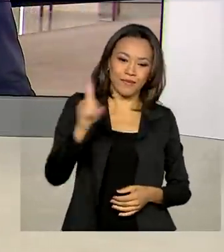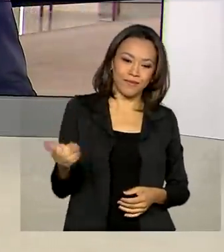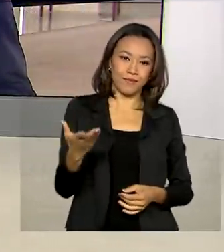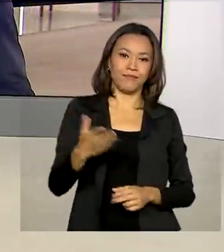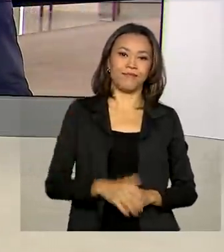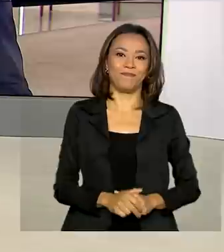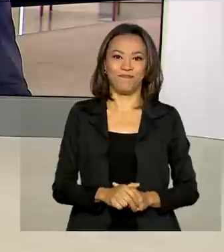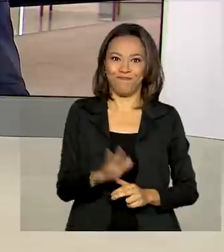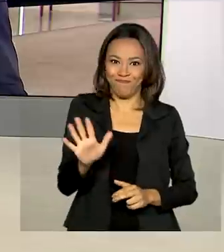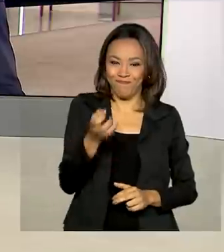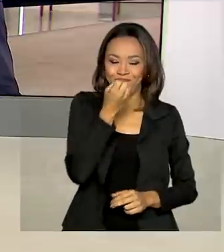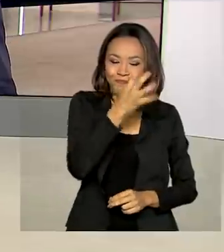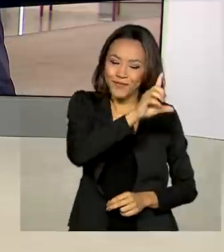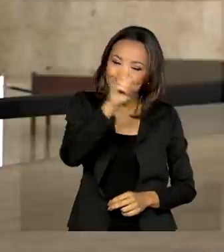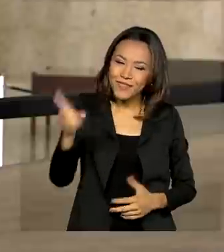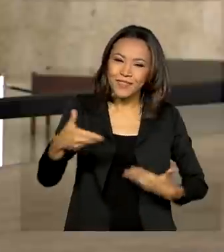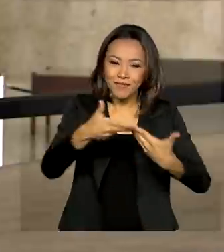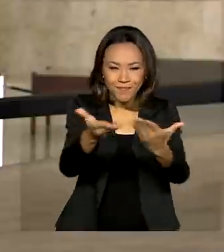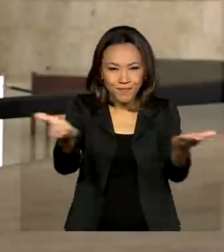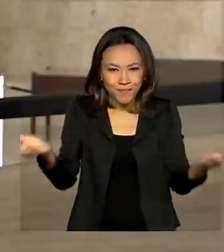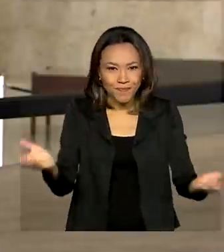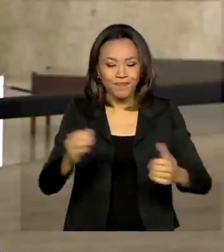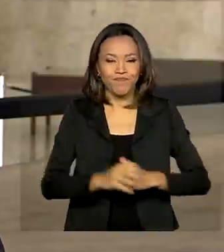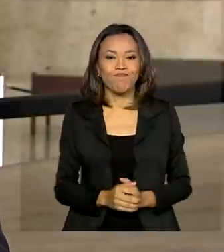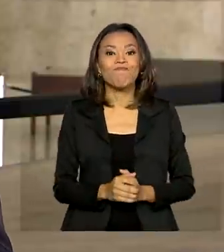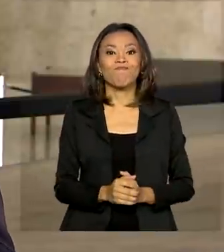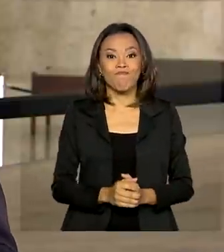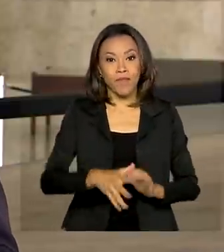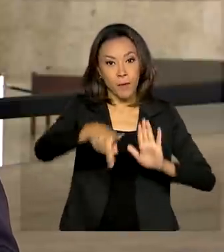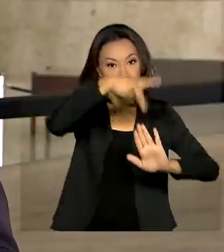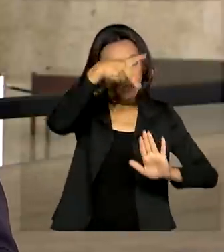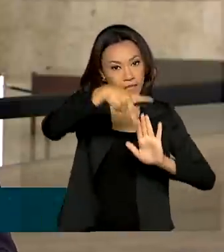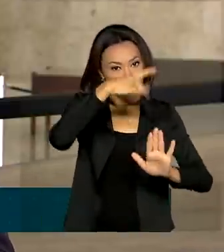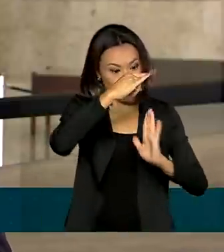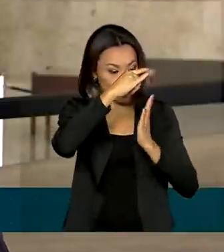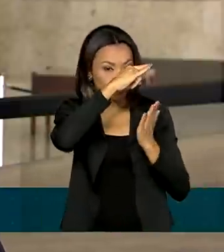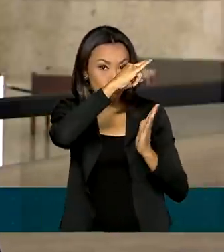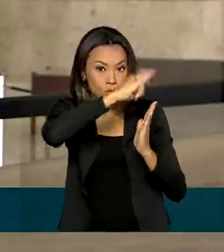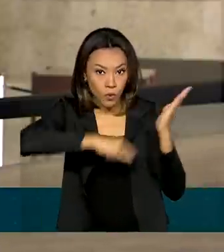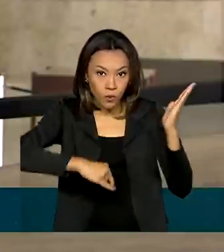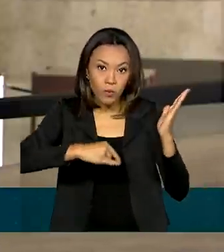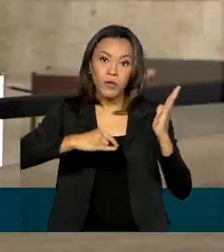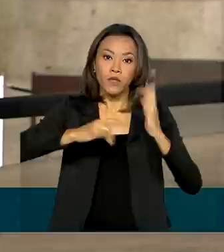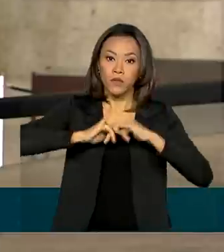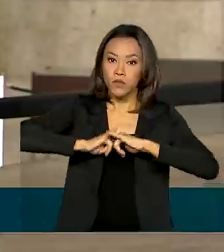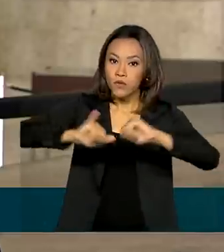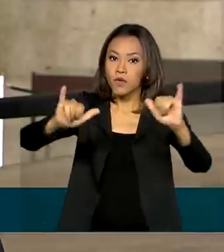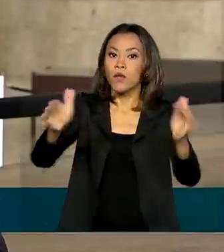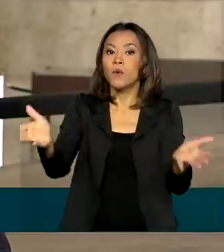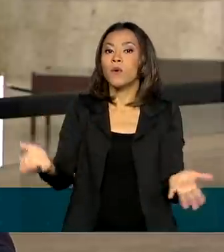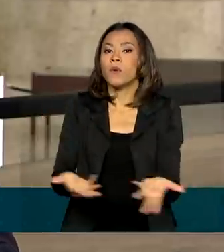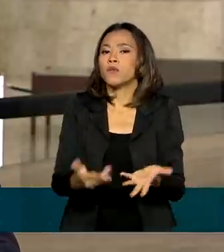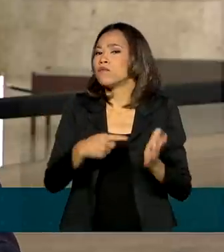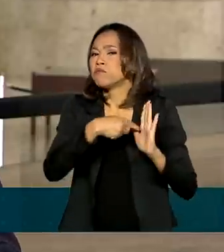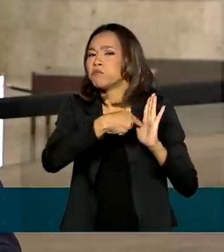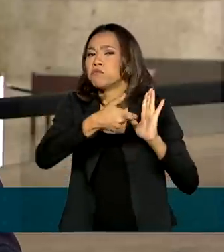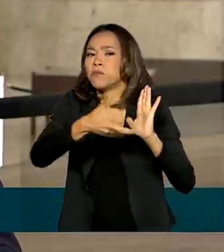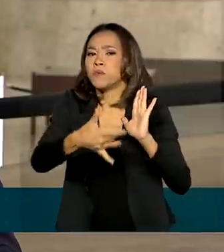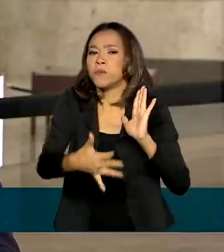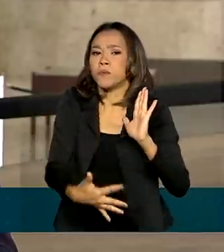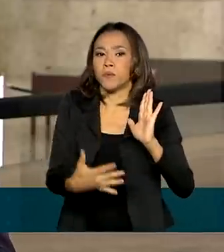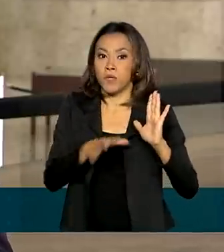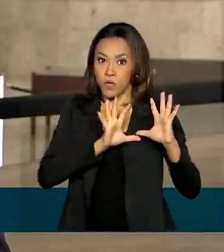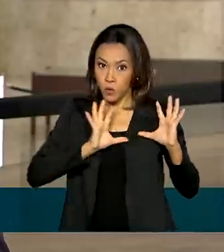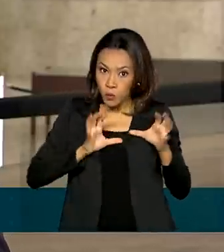Bom dia, Manuela. Bom dia a todos. Olha, a portaria publicada no Diário Oficial da União de hoje determina que as Forças